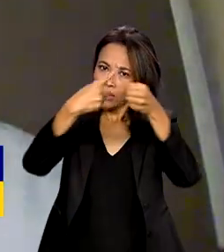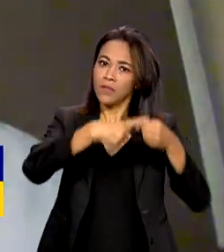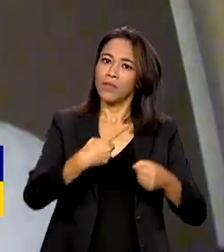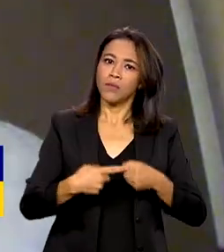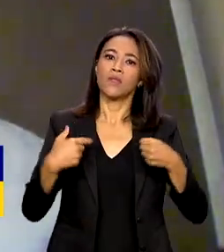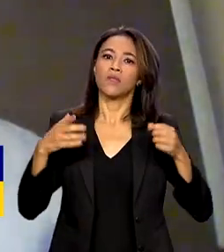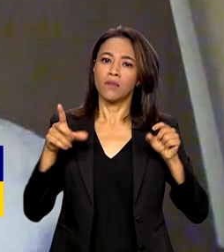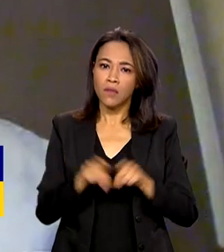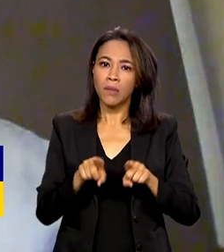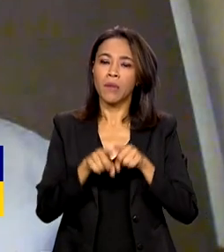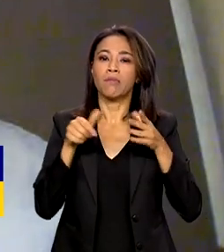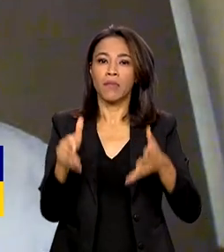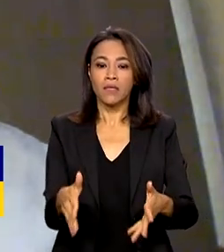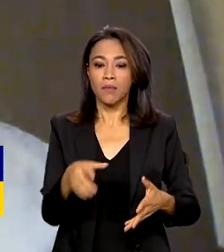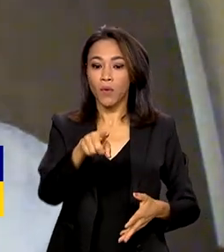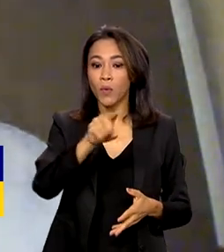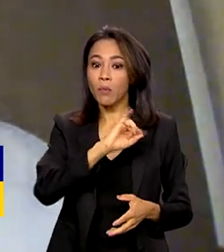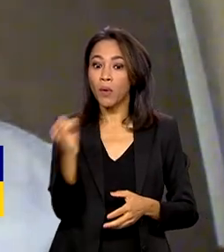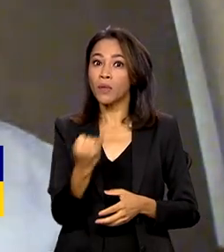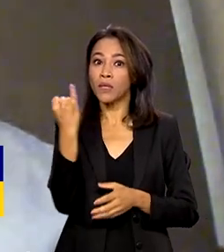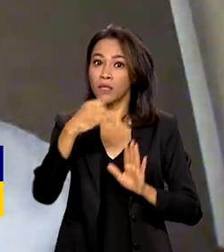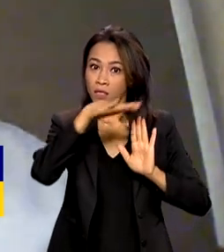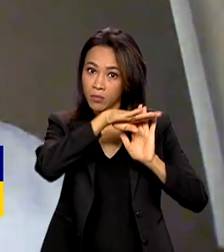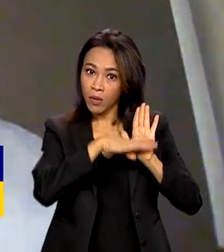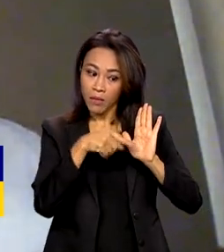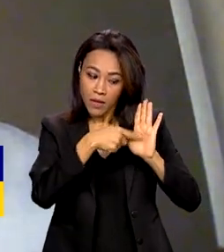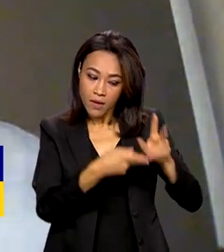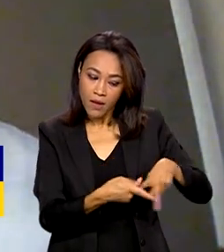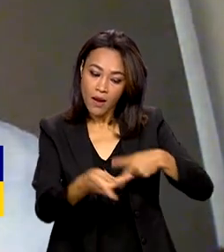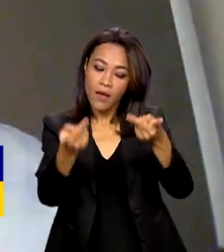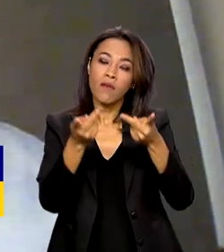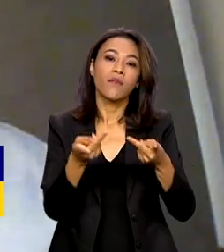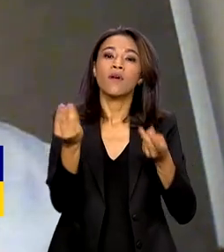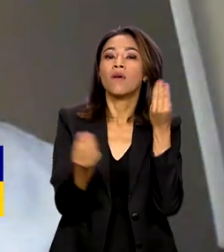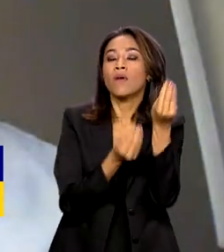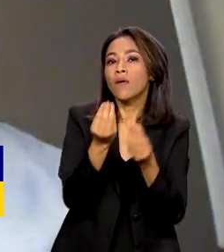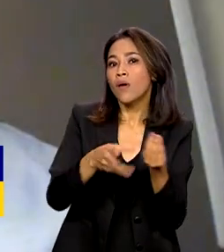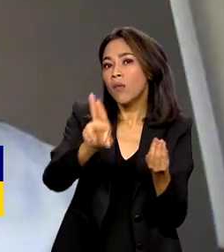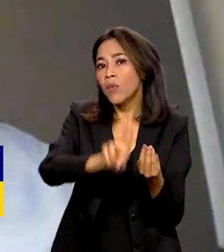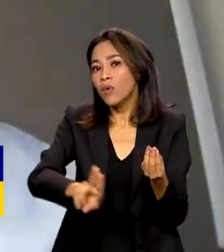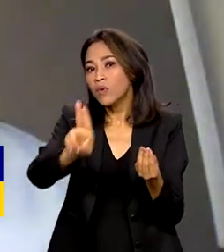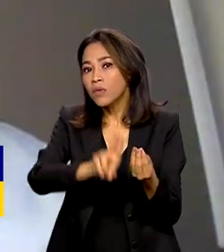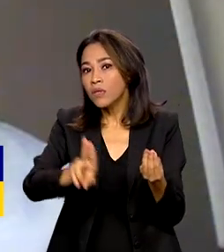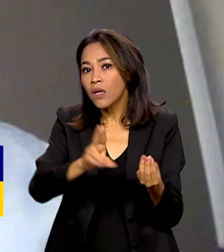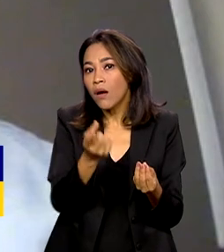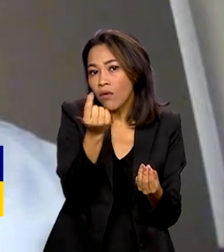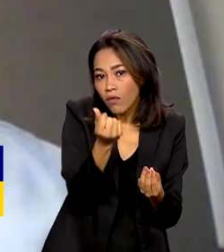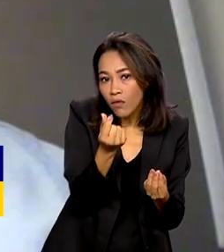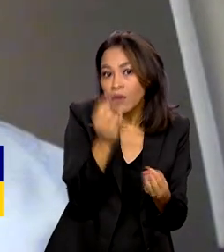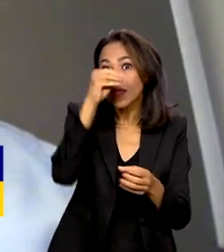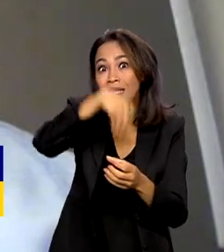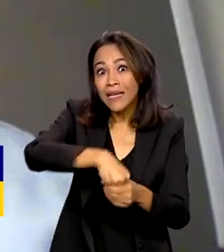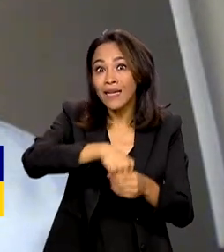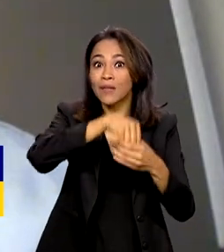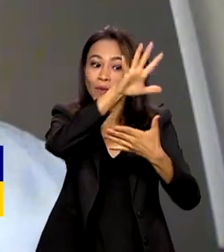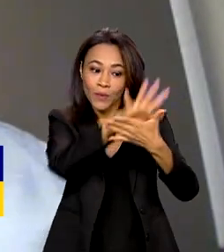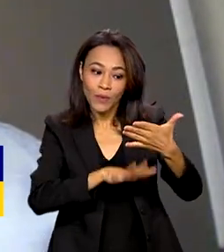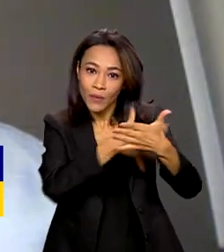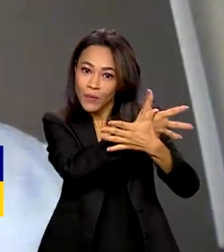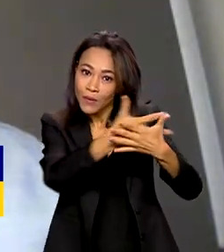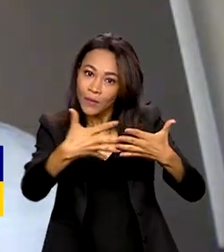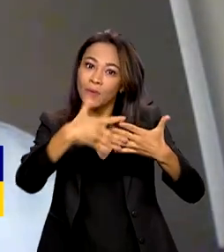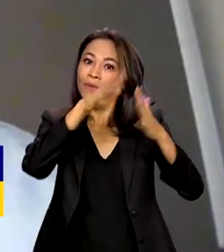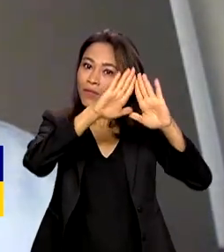programa é que ele leva a educação financeira da maneira como a base nacional, como o curricular, preconiza, que é ensinar a educação